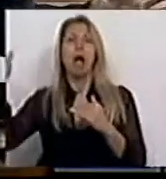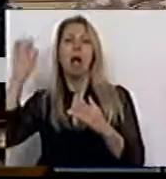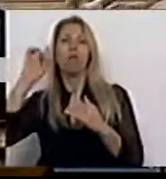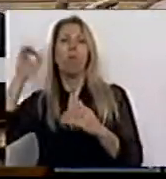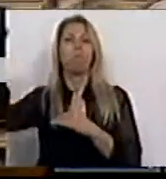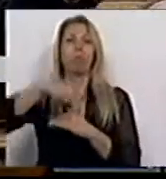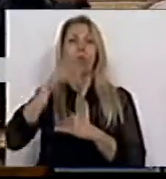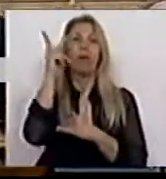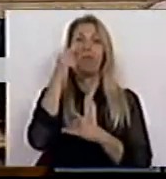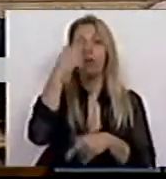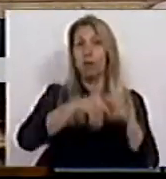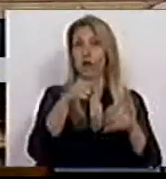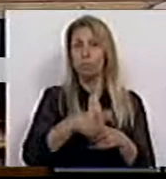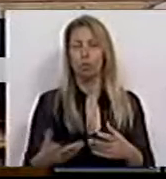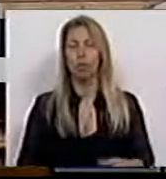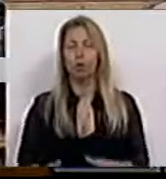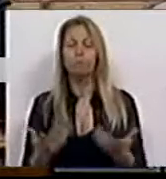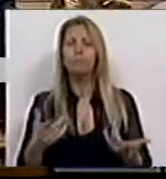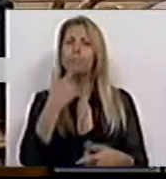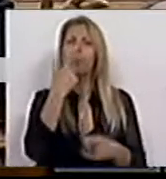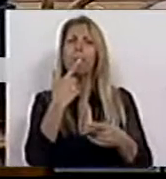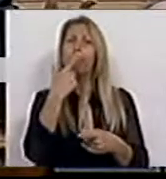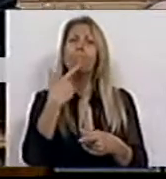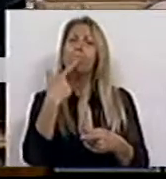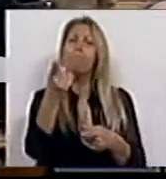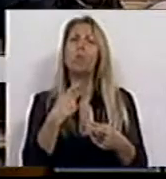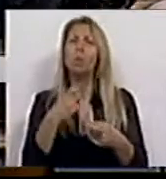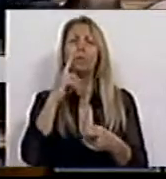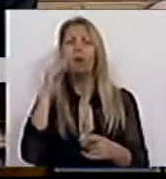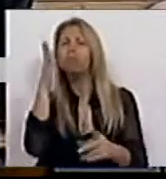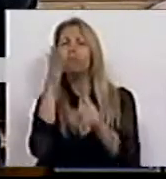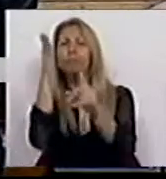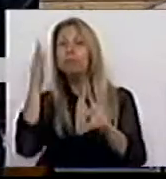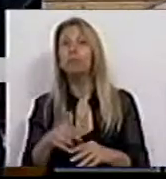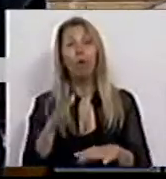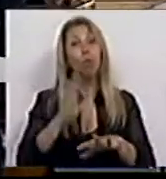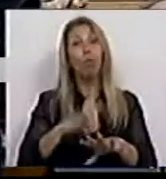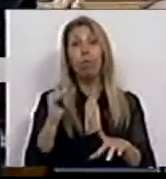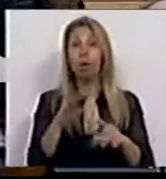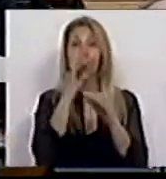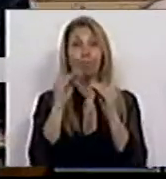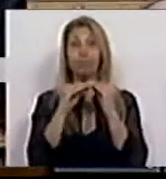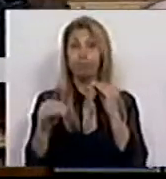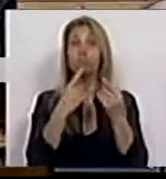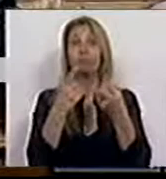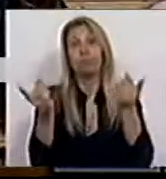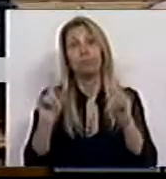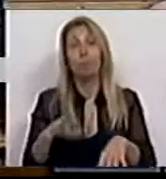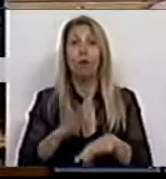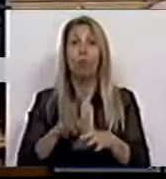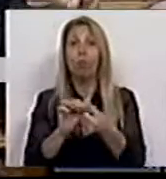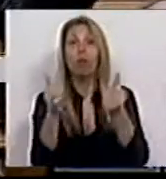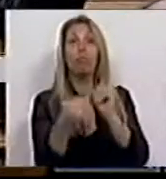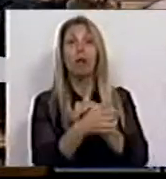E uma última pergunta muito direta também, sobre um outro silêncio que não pode ser insurdecedor no que toca às mudanças à lei